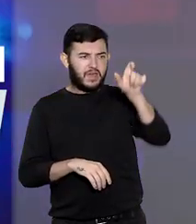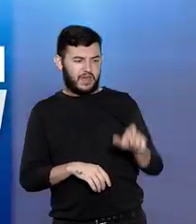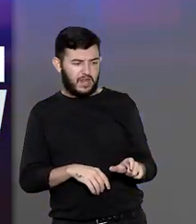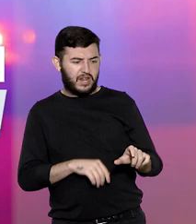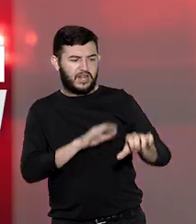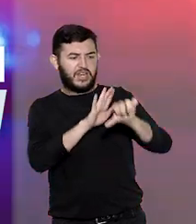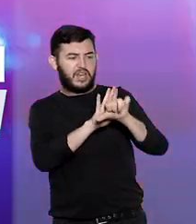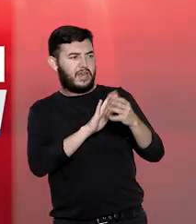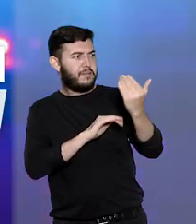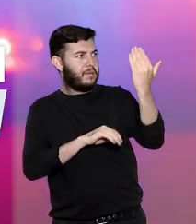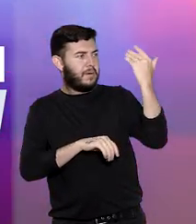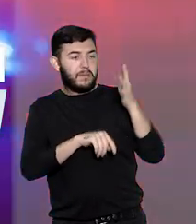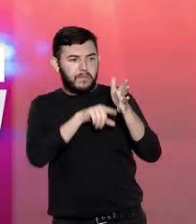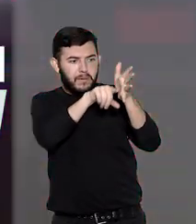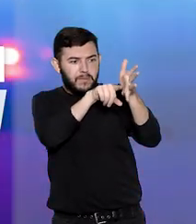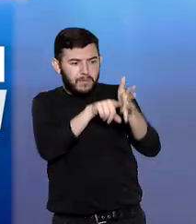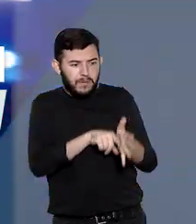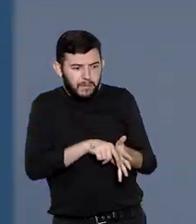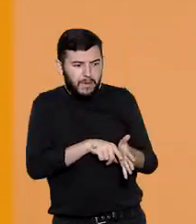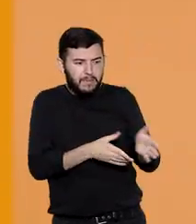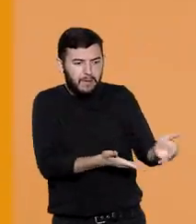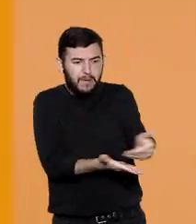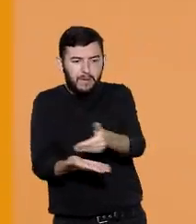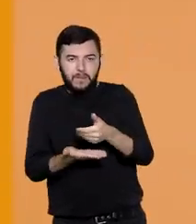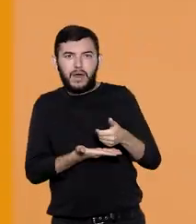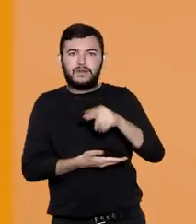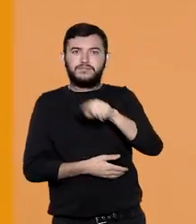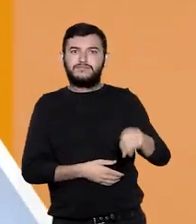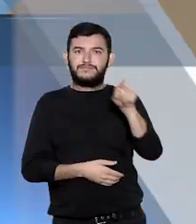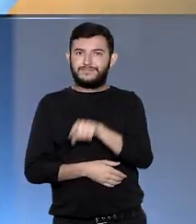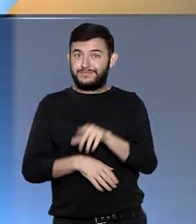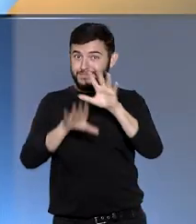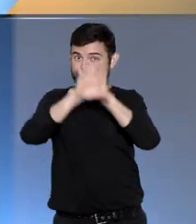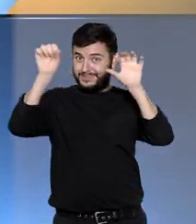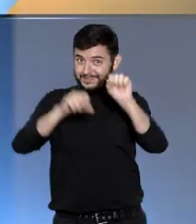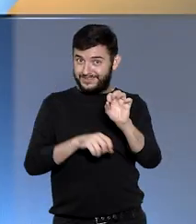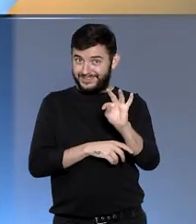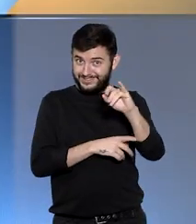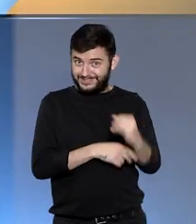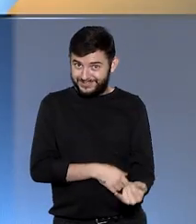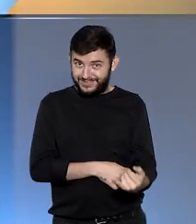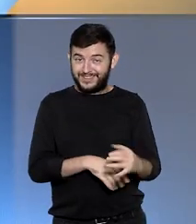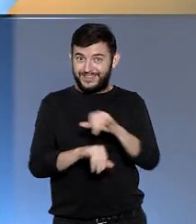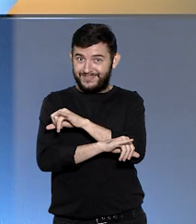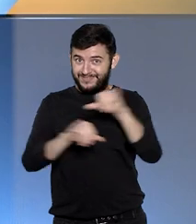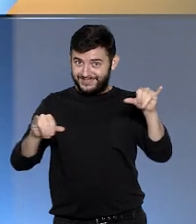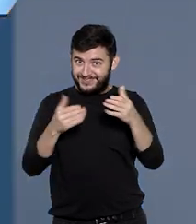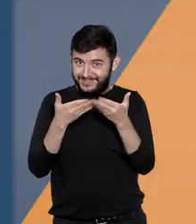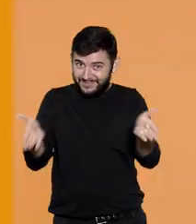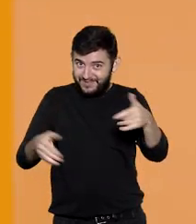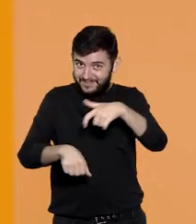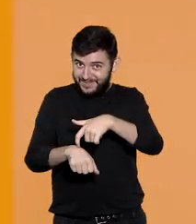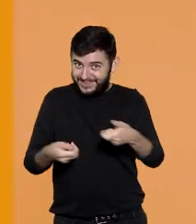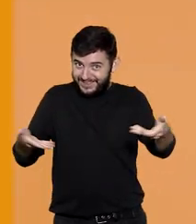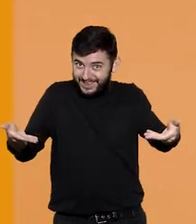em busca motivada apenas por antecedente do suspeito. O STJ Notícias começa agora.